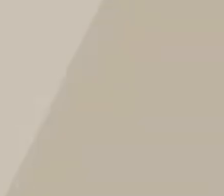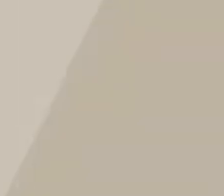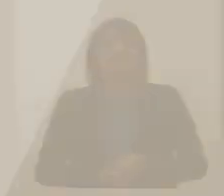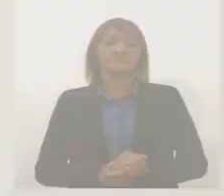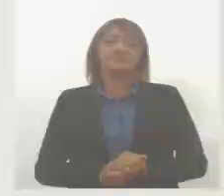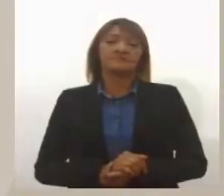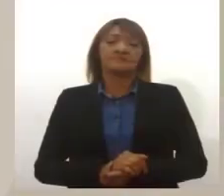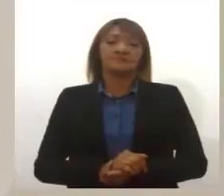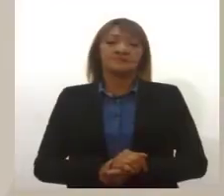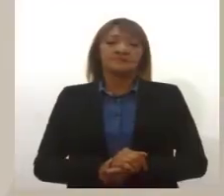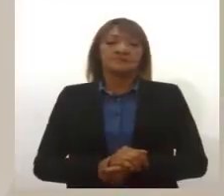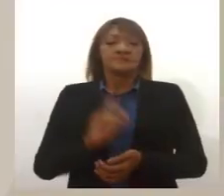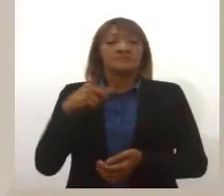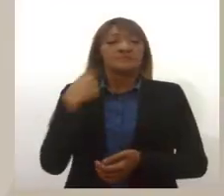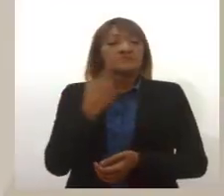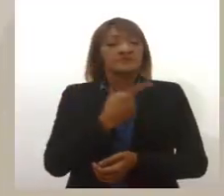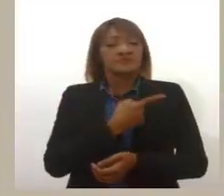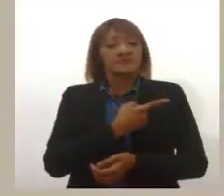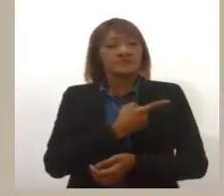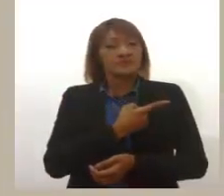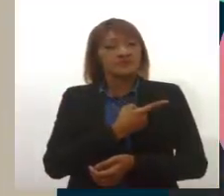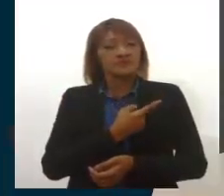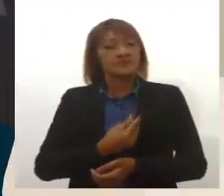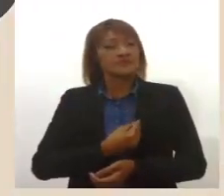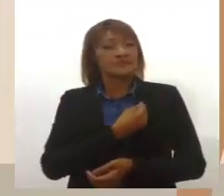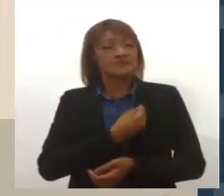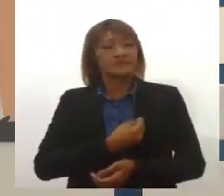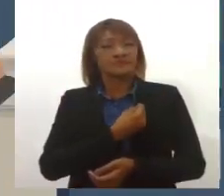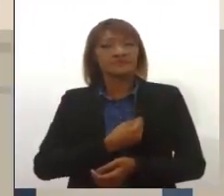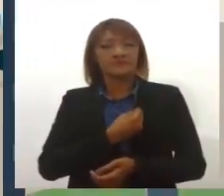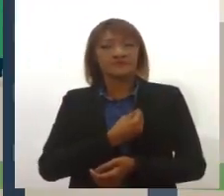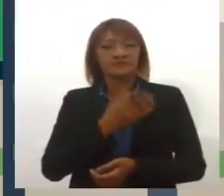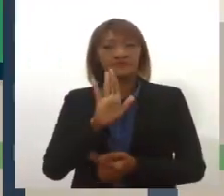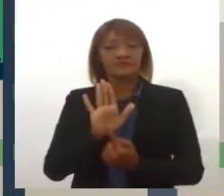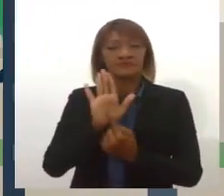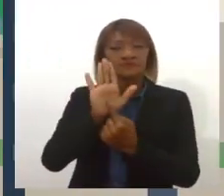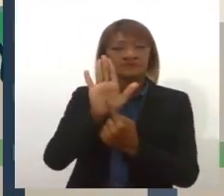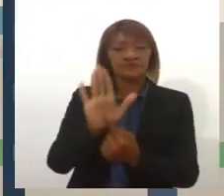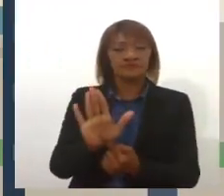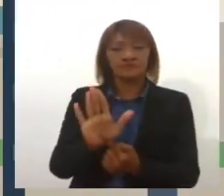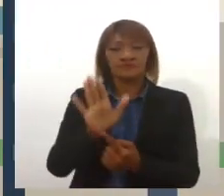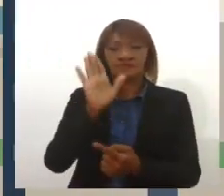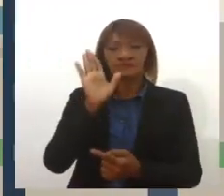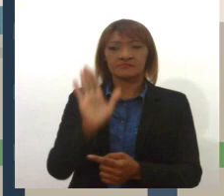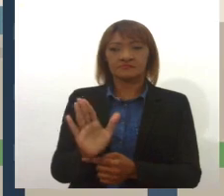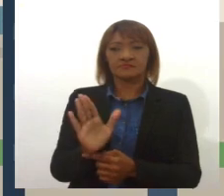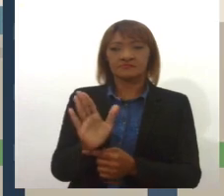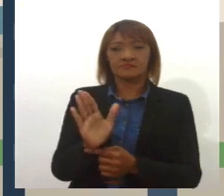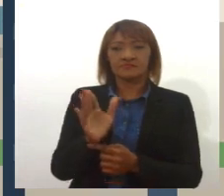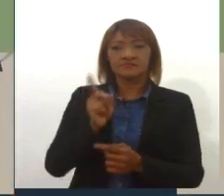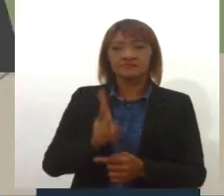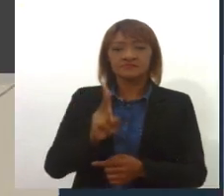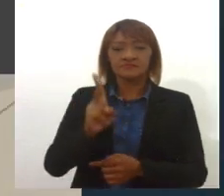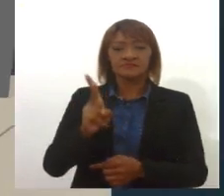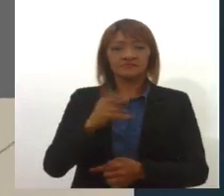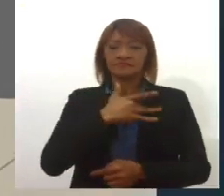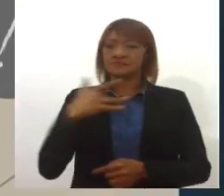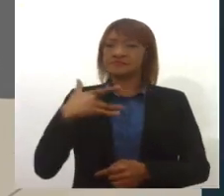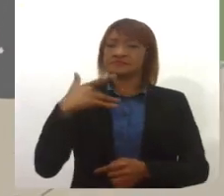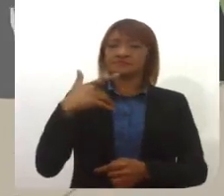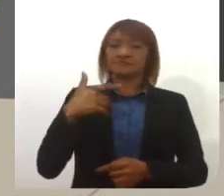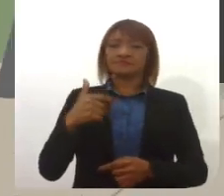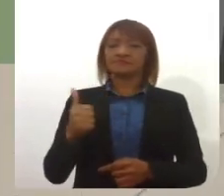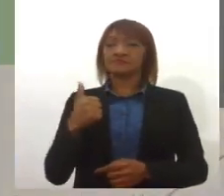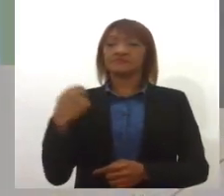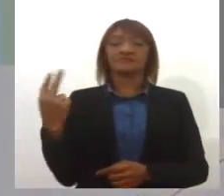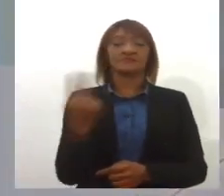A gente vive uma época sem igual, onde a imagem externa, a estética e a saúde física são super